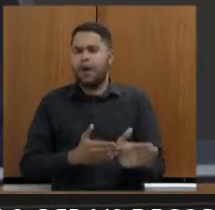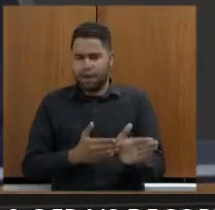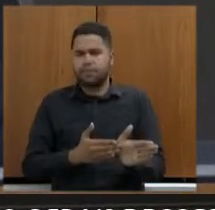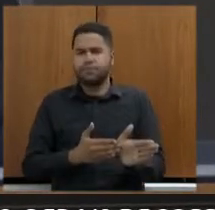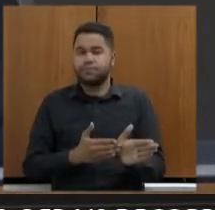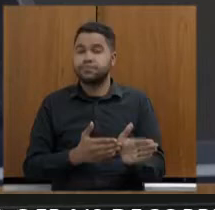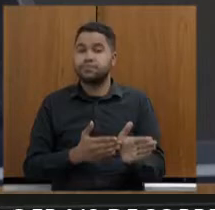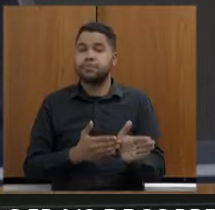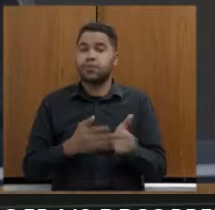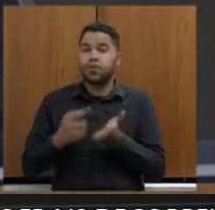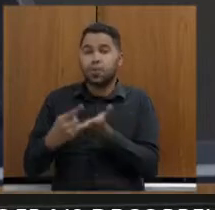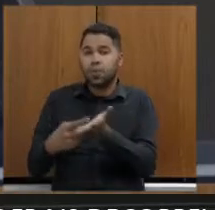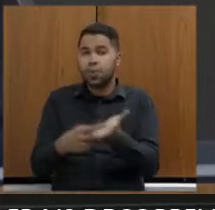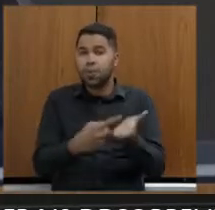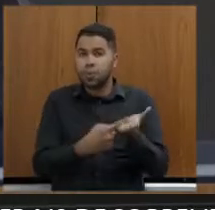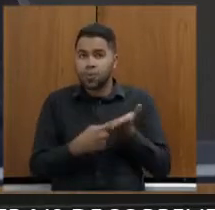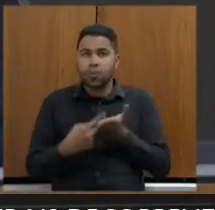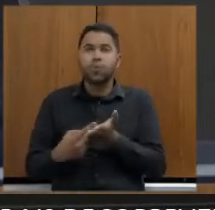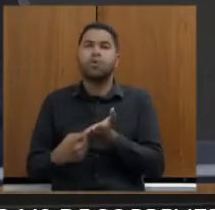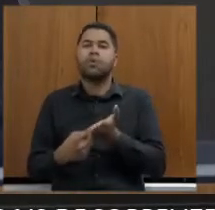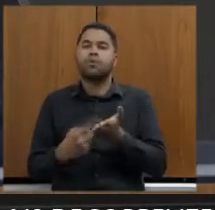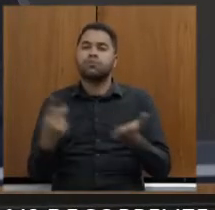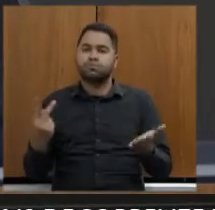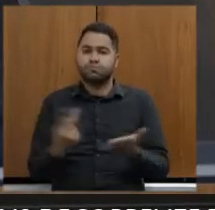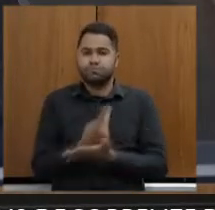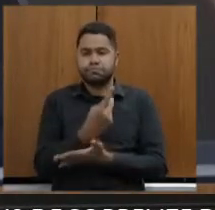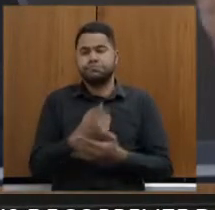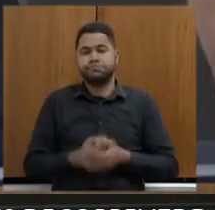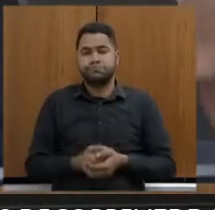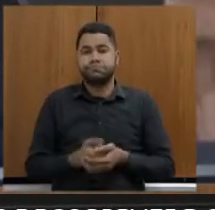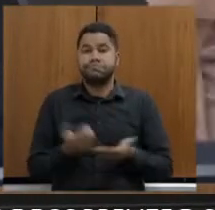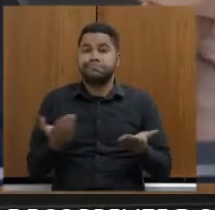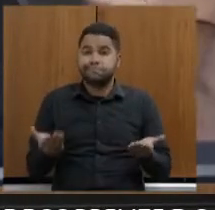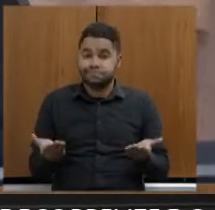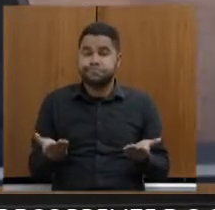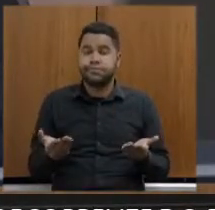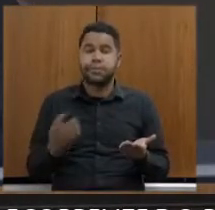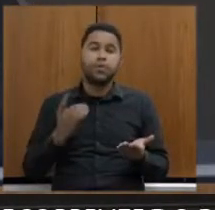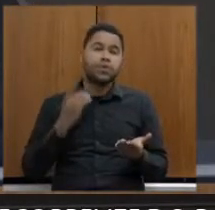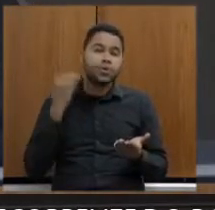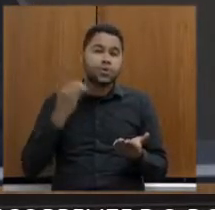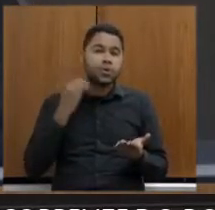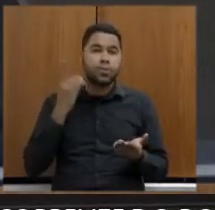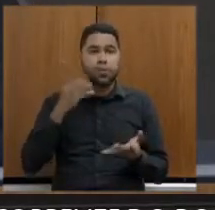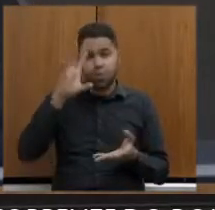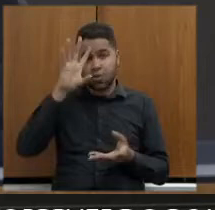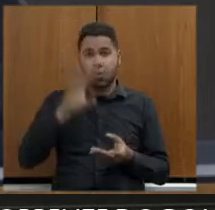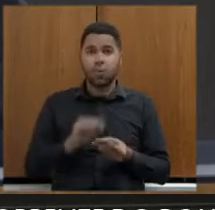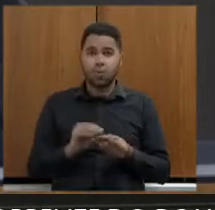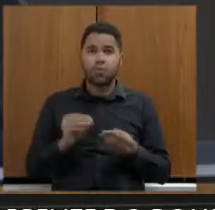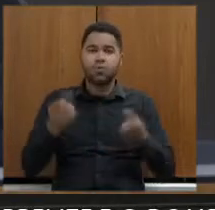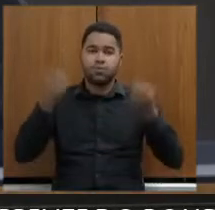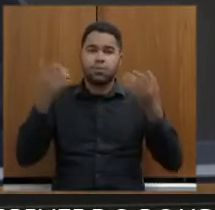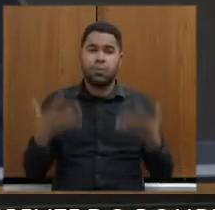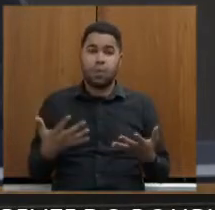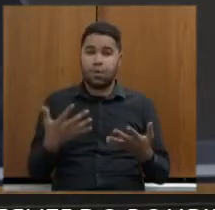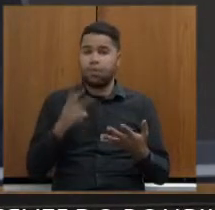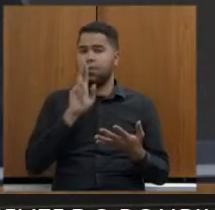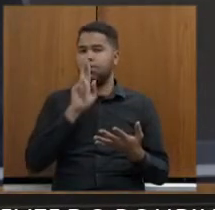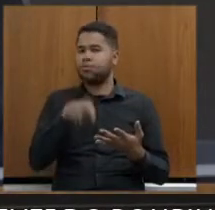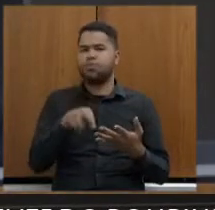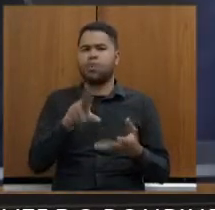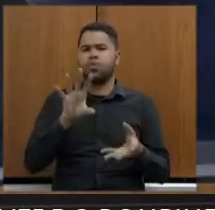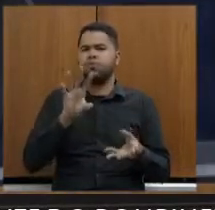do acordo, do cumprimento do acordo. E aí, deputado, concluindo a minha fala, eu respondo objetivamente.